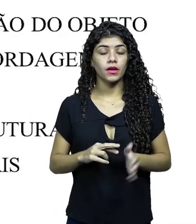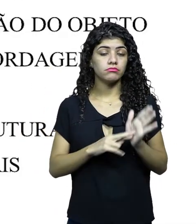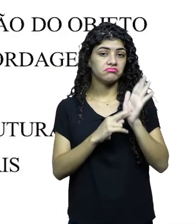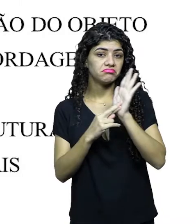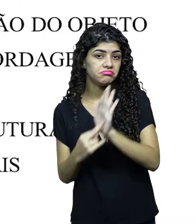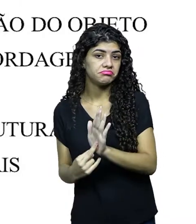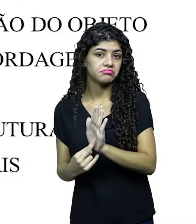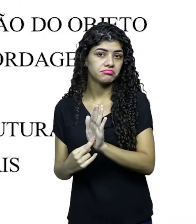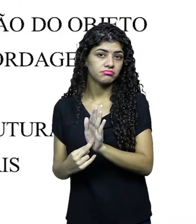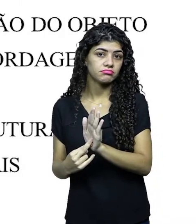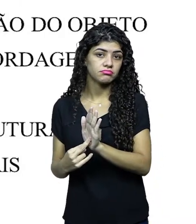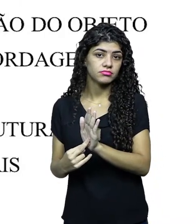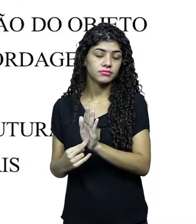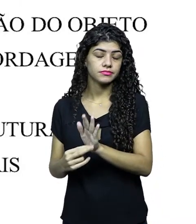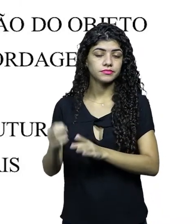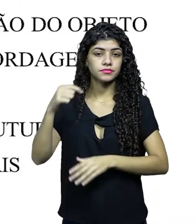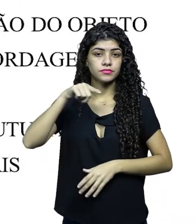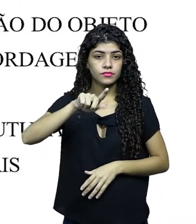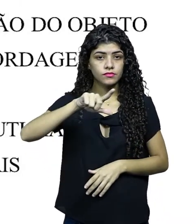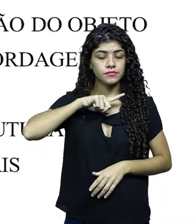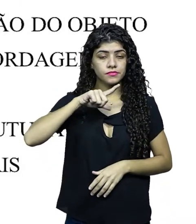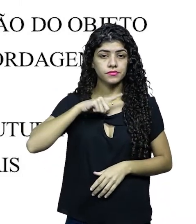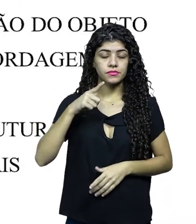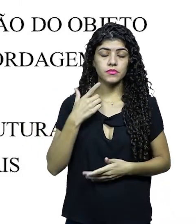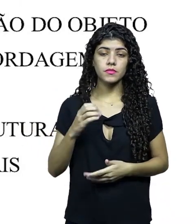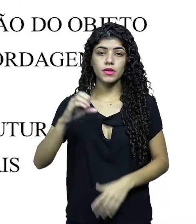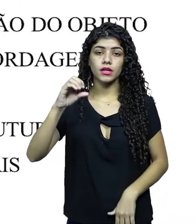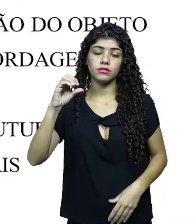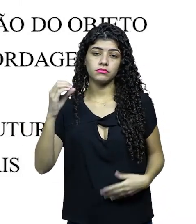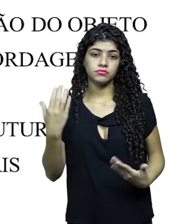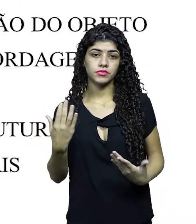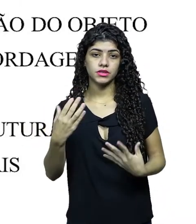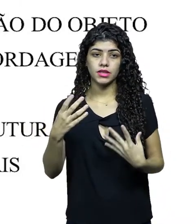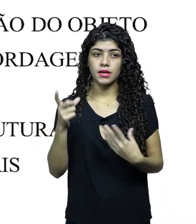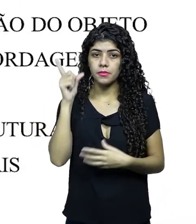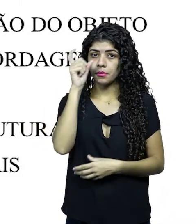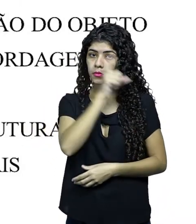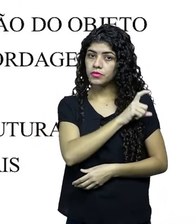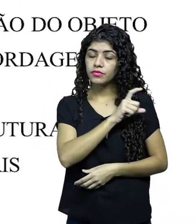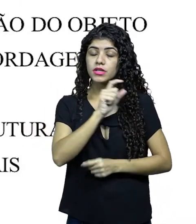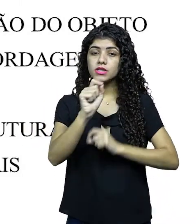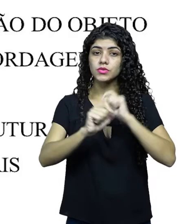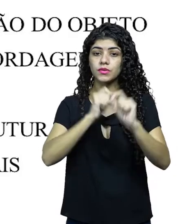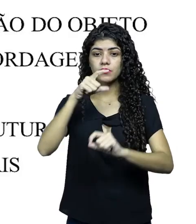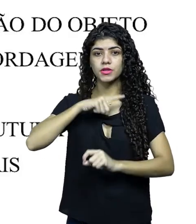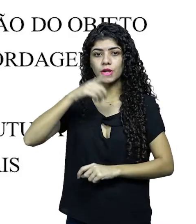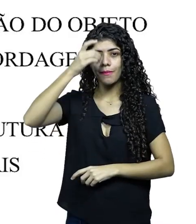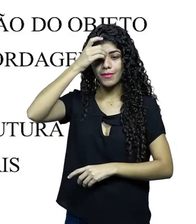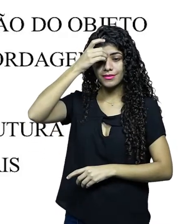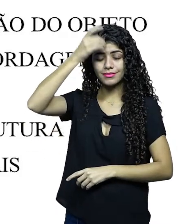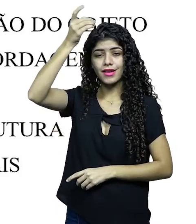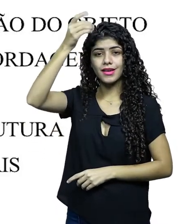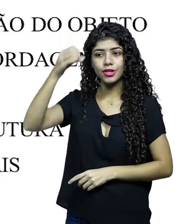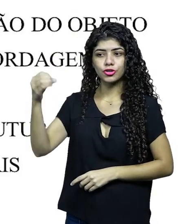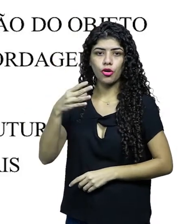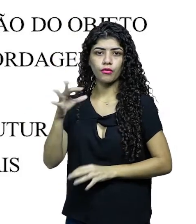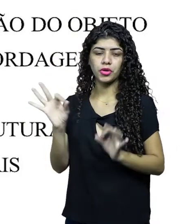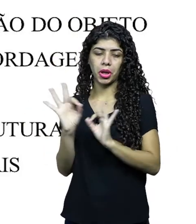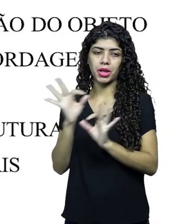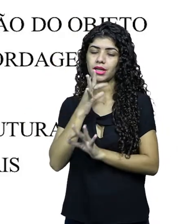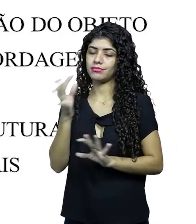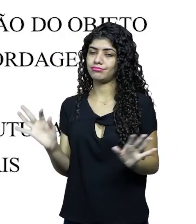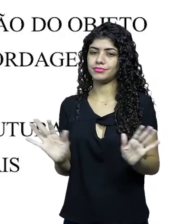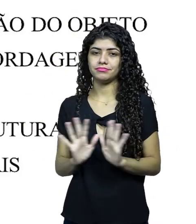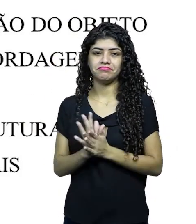nesse item referências que você tenha para a sua obra, né? É muito difícil você ter uma